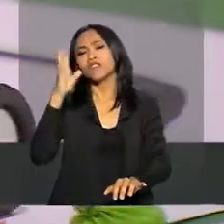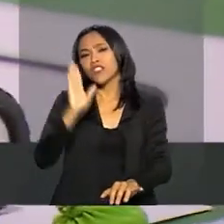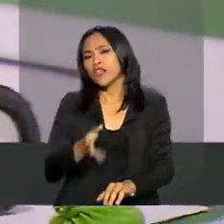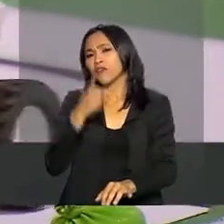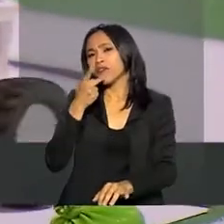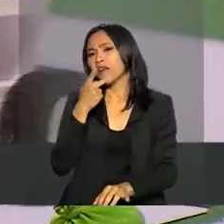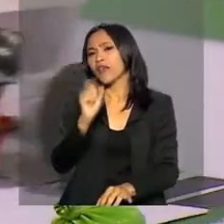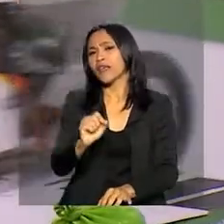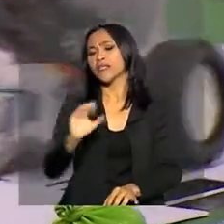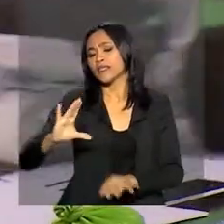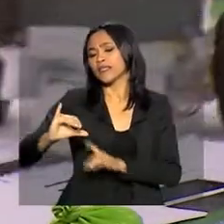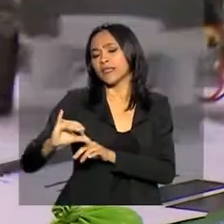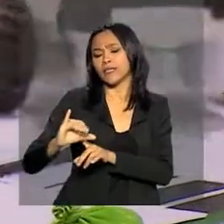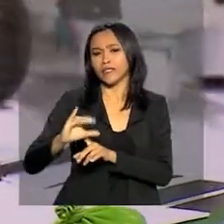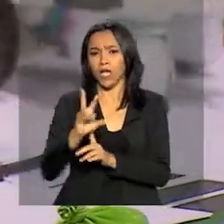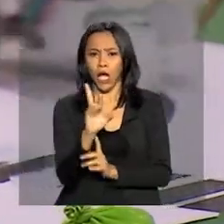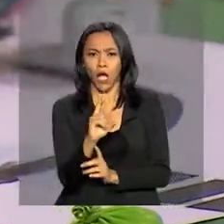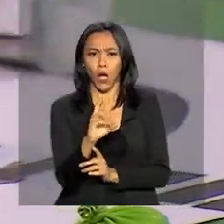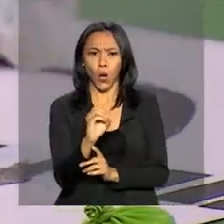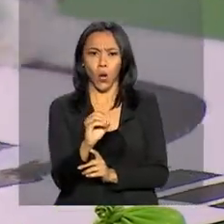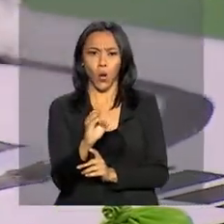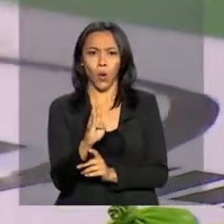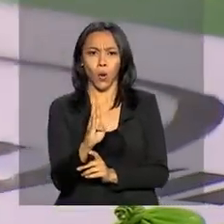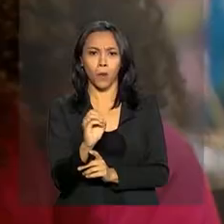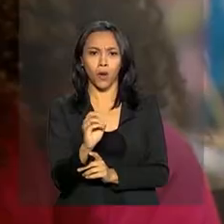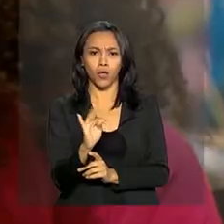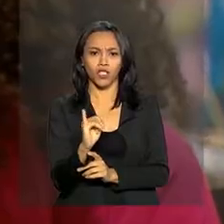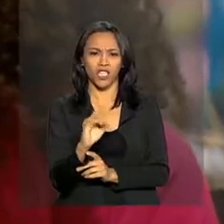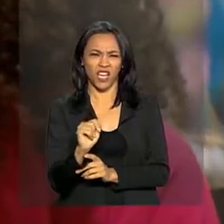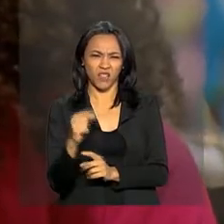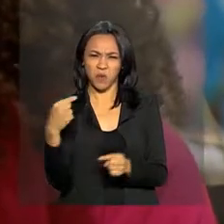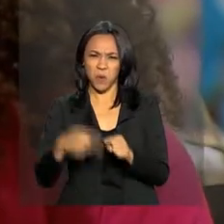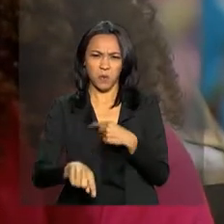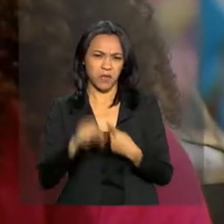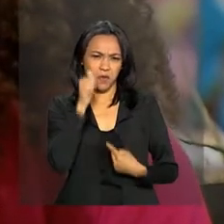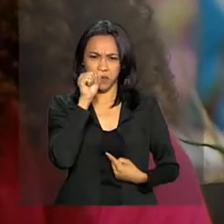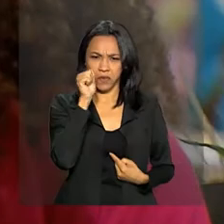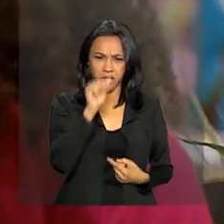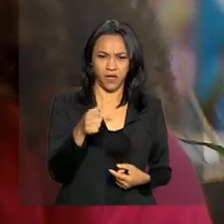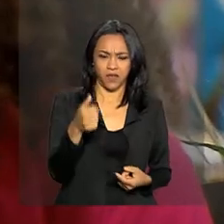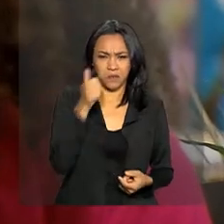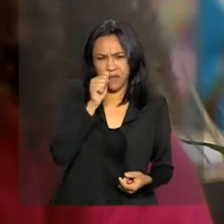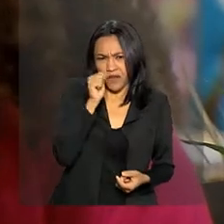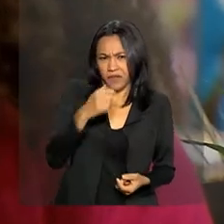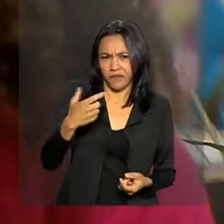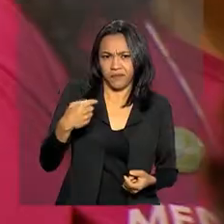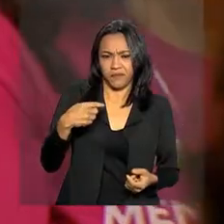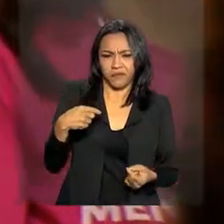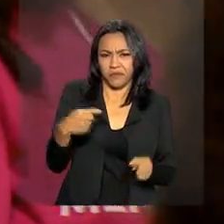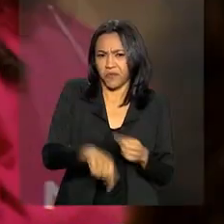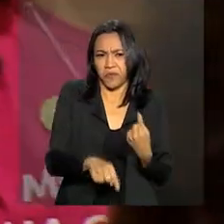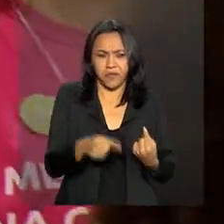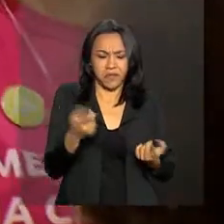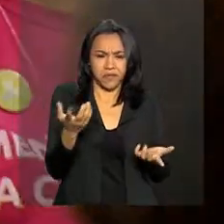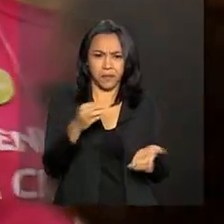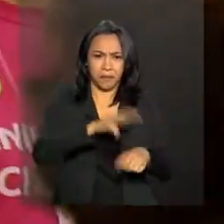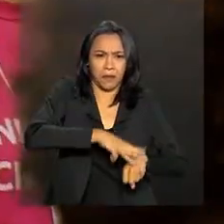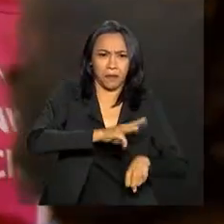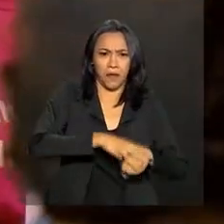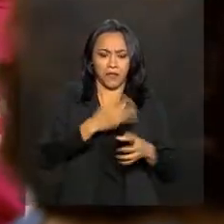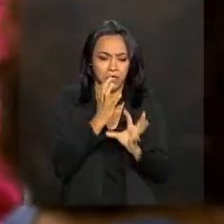ouviu dizer que ciência ou robótica não é coisa de menina. Ou que garotas não levam jeito para matemática, cálculo ou